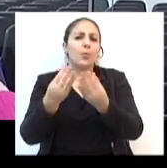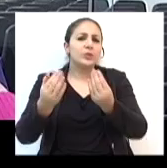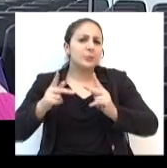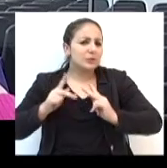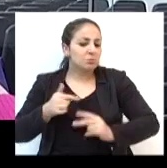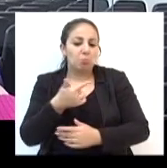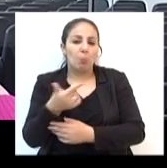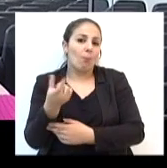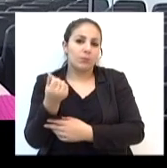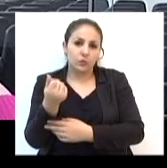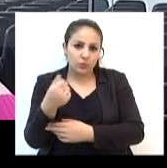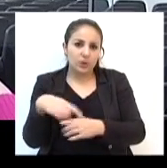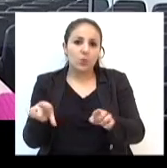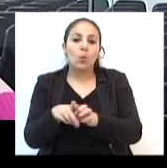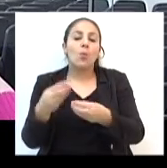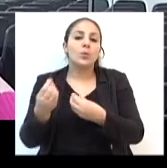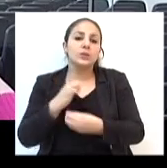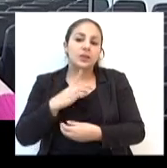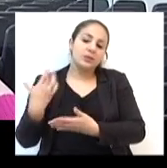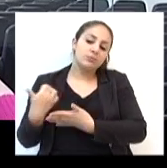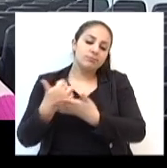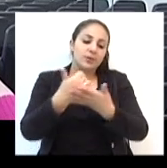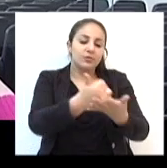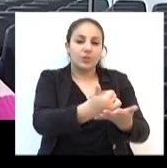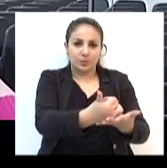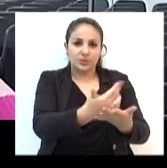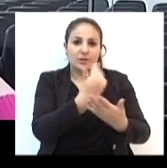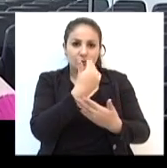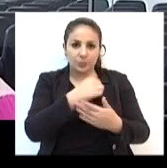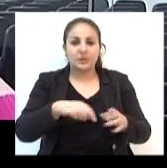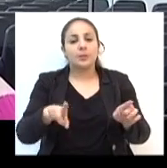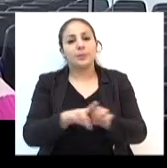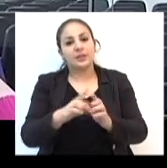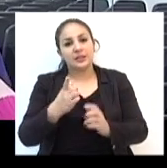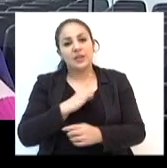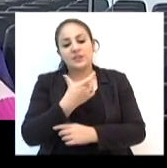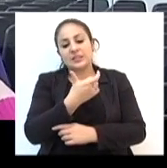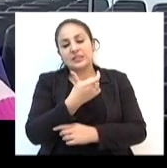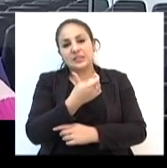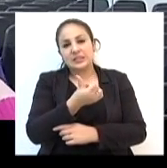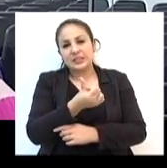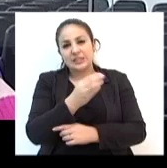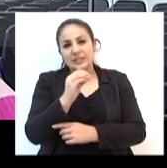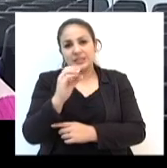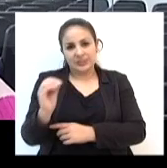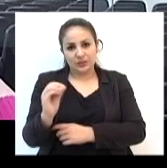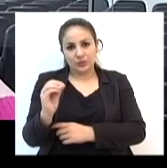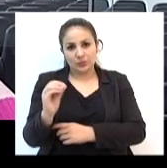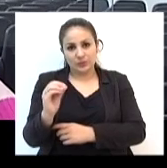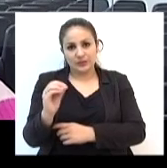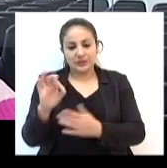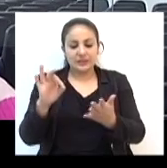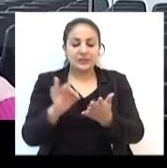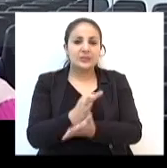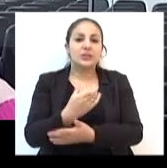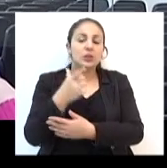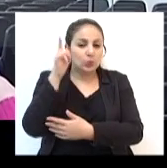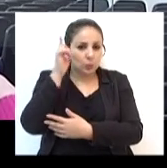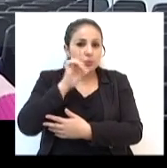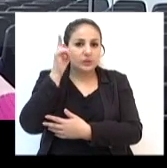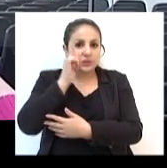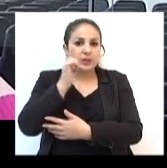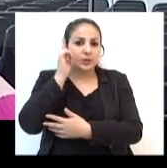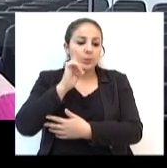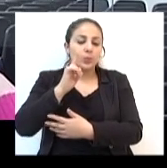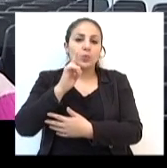certa forma, nós sensibilizamos as pessoas a levarem os alimentos. Teve um total de 600 inscritos, mas nós conseguimos arrecadar 900 quilos de alimentos,